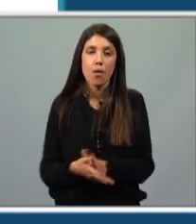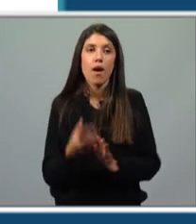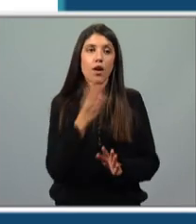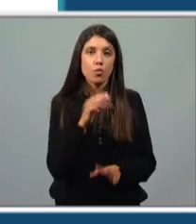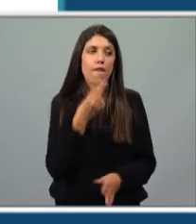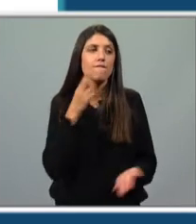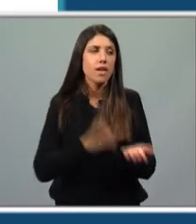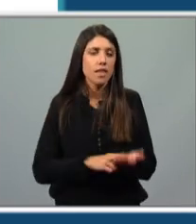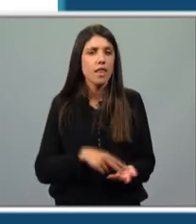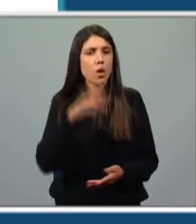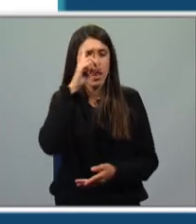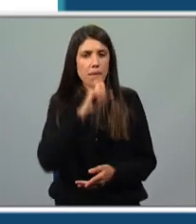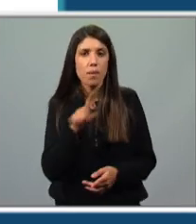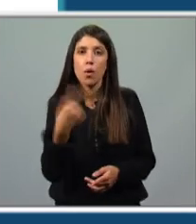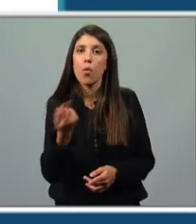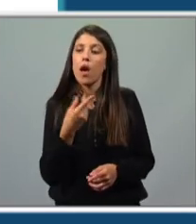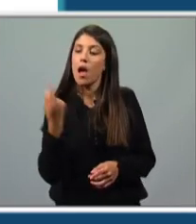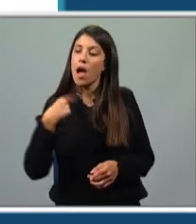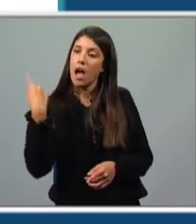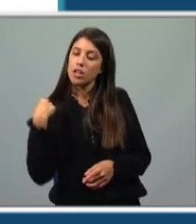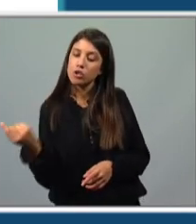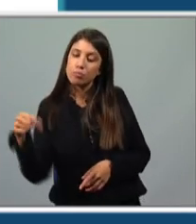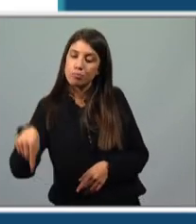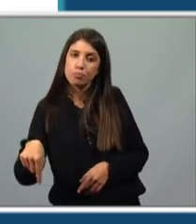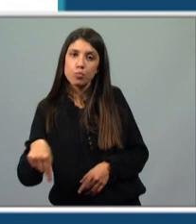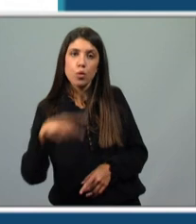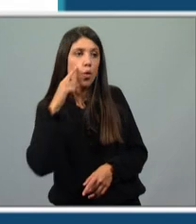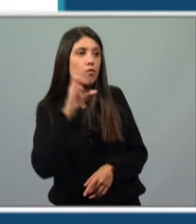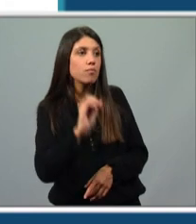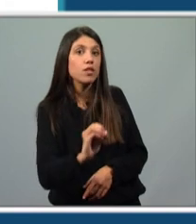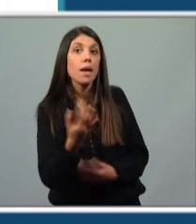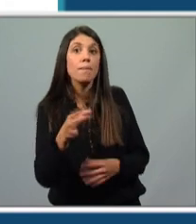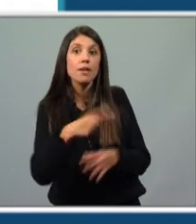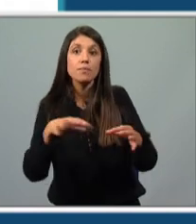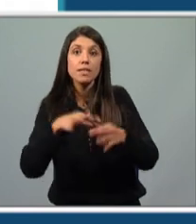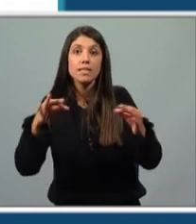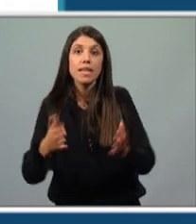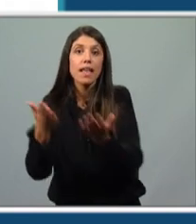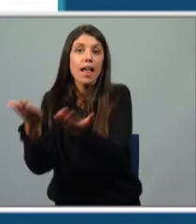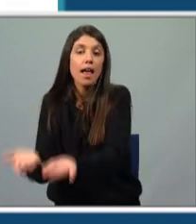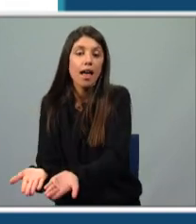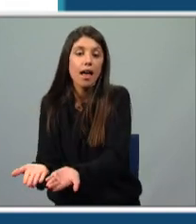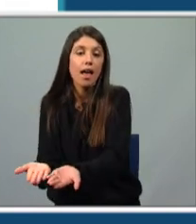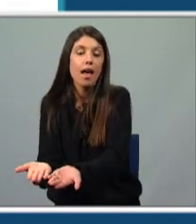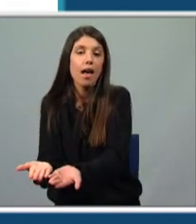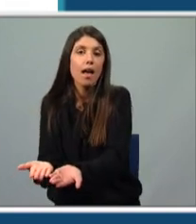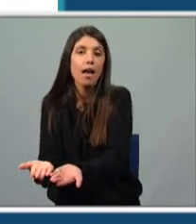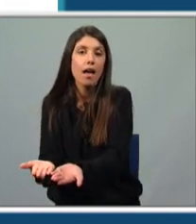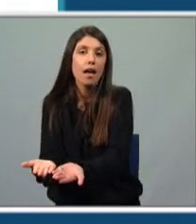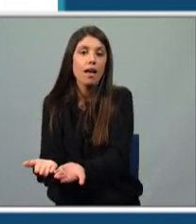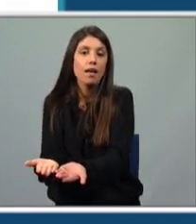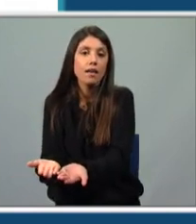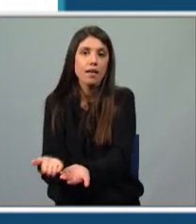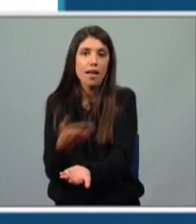agora de uma coisa. Da outra vez que aqui viemos, não encontramos ninguém. Mas deixámos um presente. Atenção, um presente. Eva rindo,